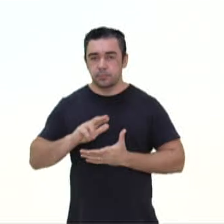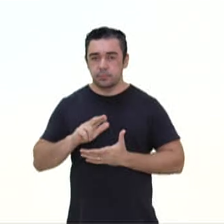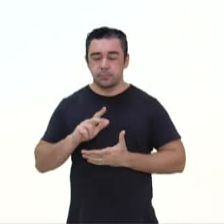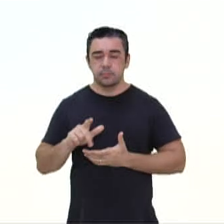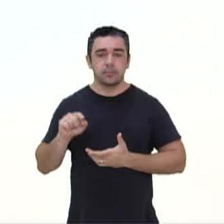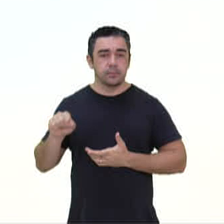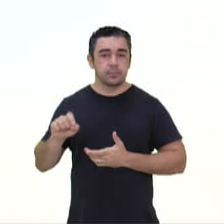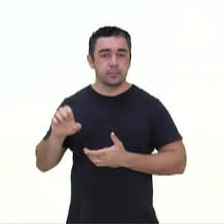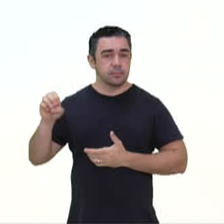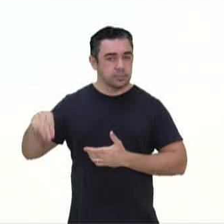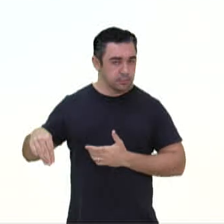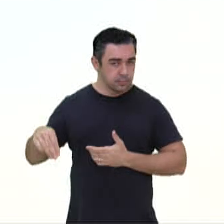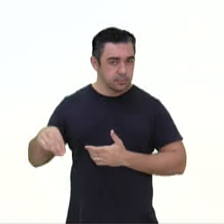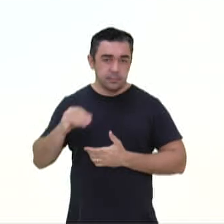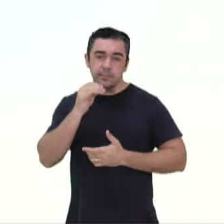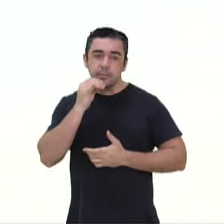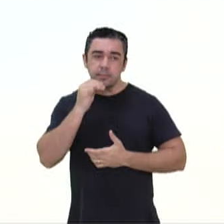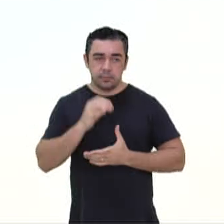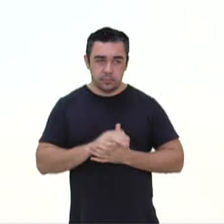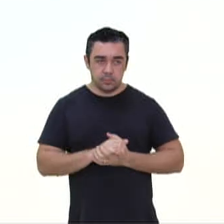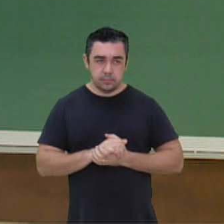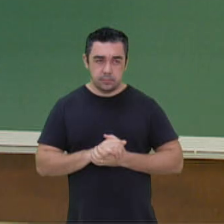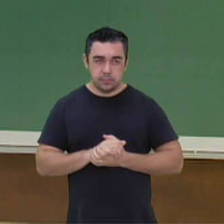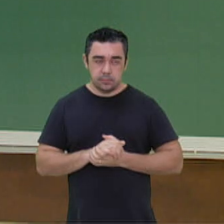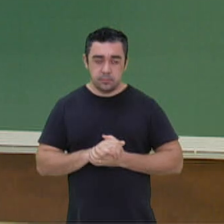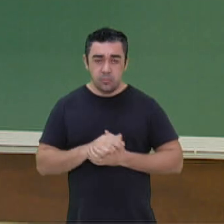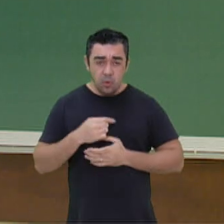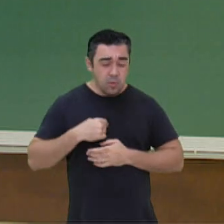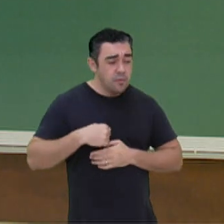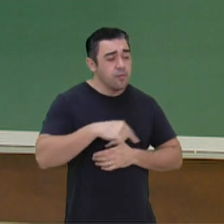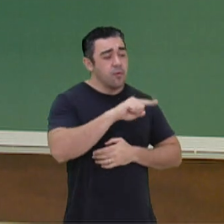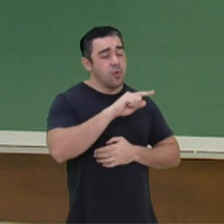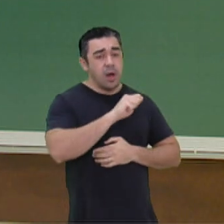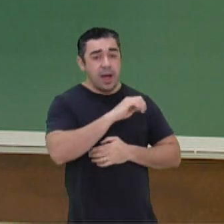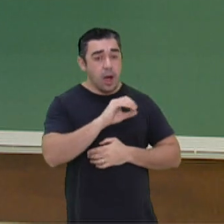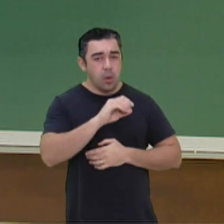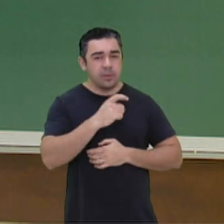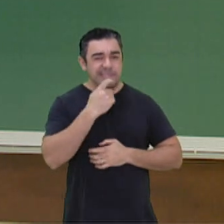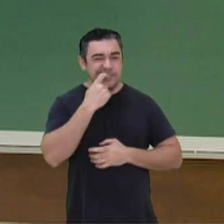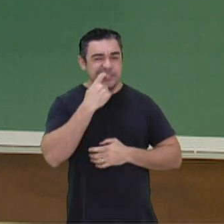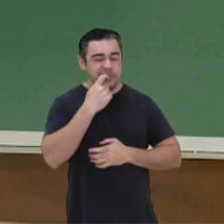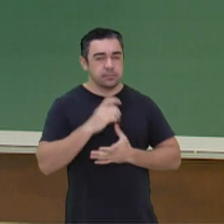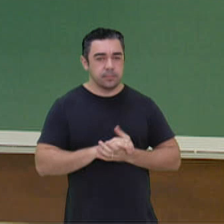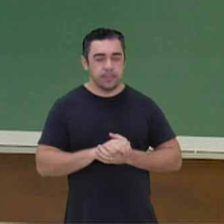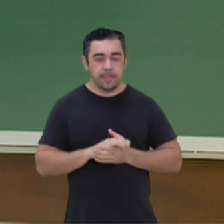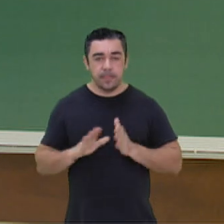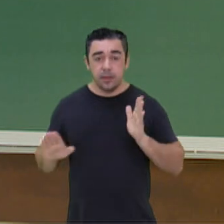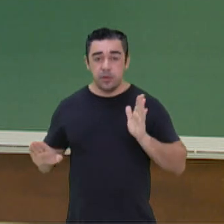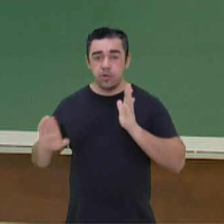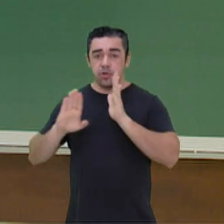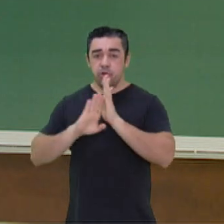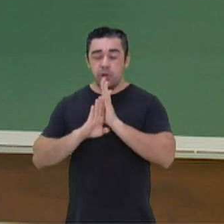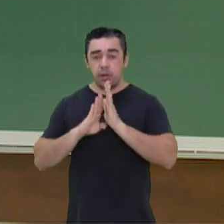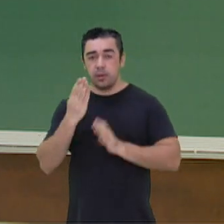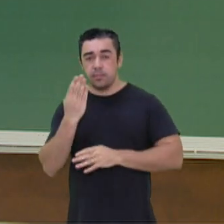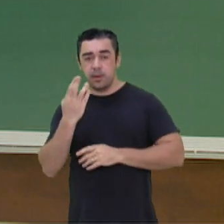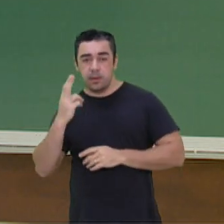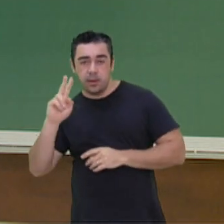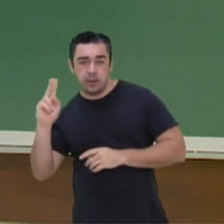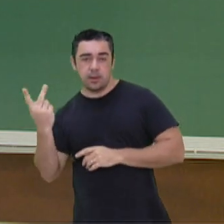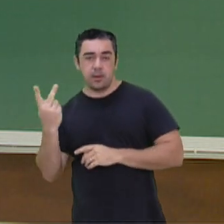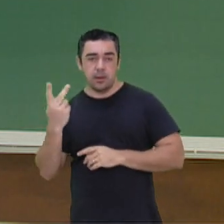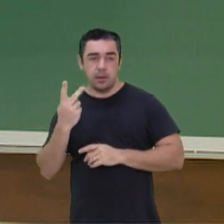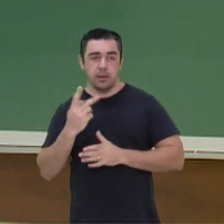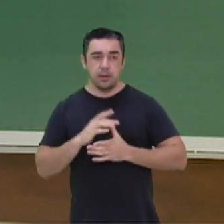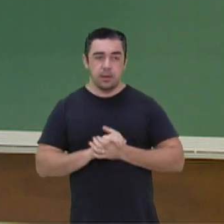preposição em. Exemplo. Vou ao dentista. Cheguei a belo horizonte. Ok? Então,